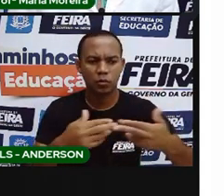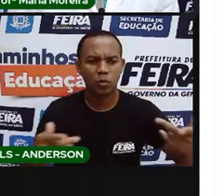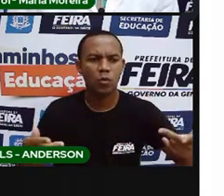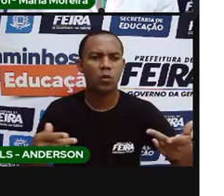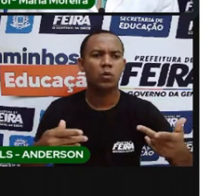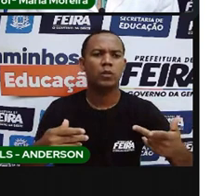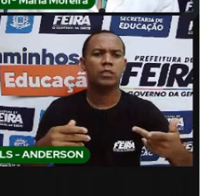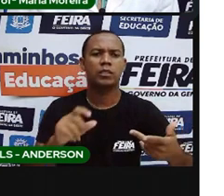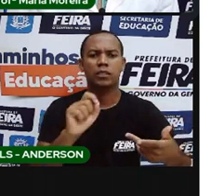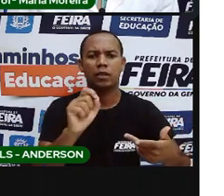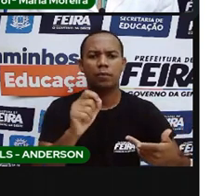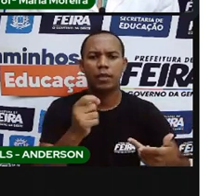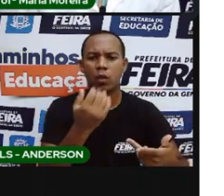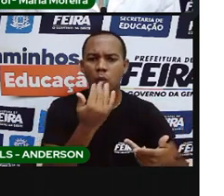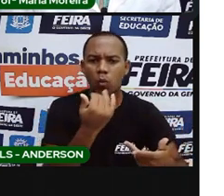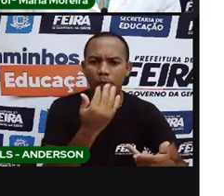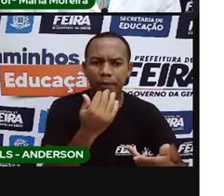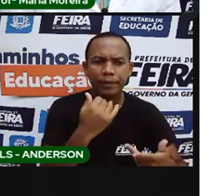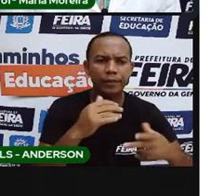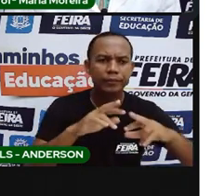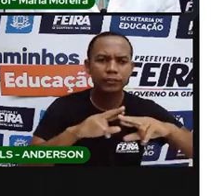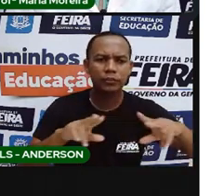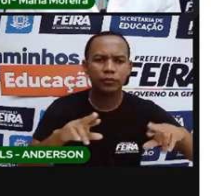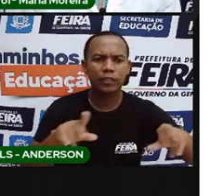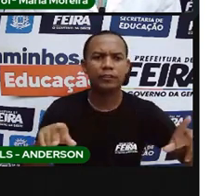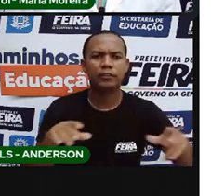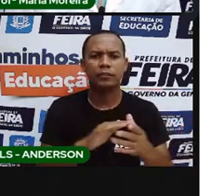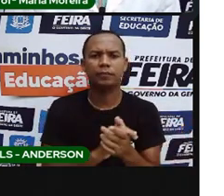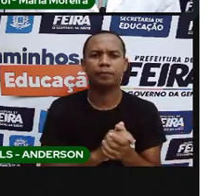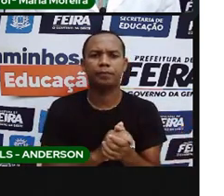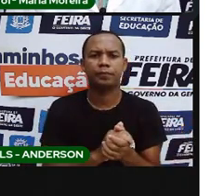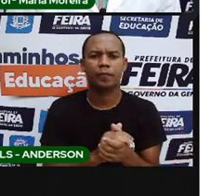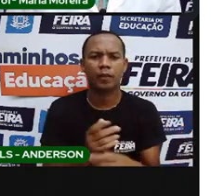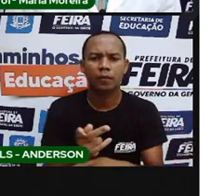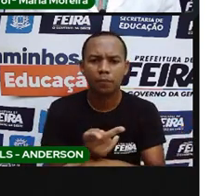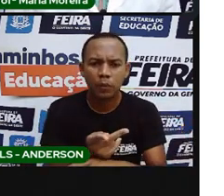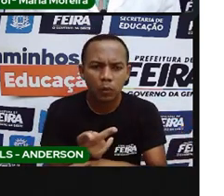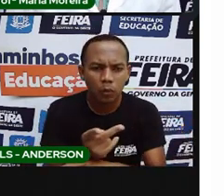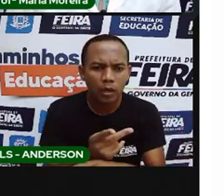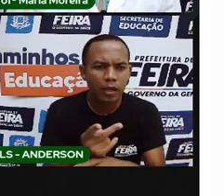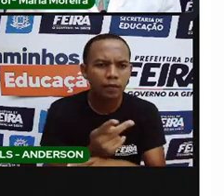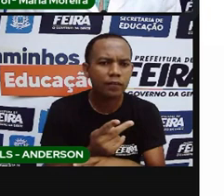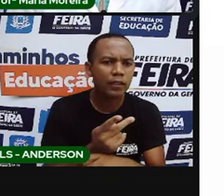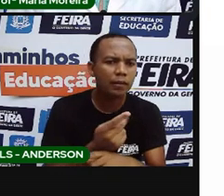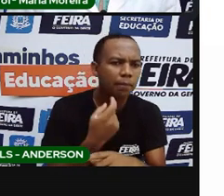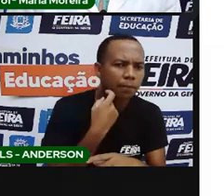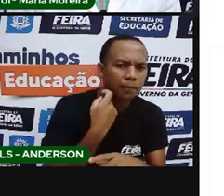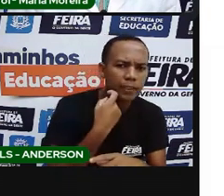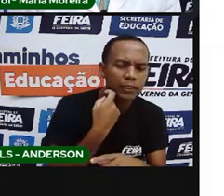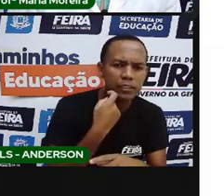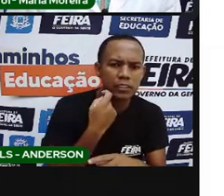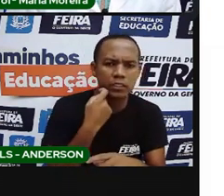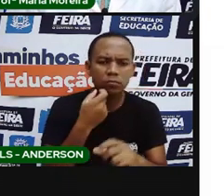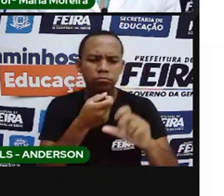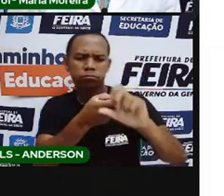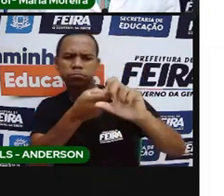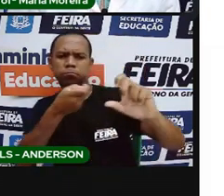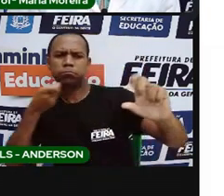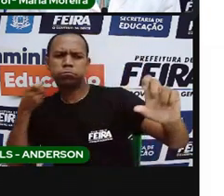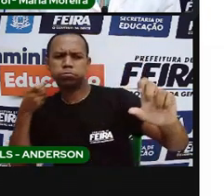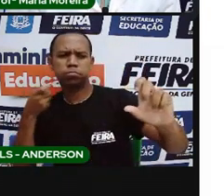disponíveis. Ou seja, deslocavam-se à procura da pesca, da casa e do pequeno produtivo para